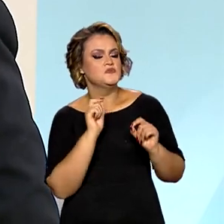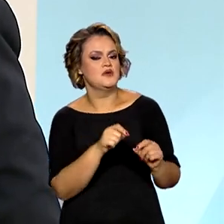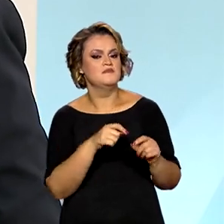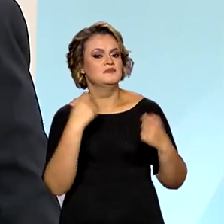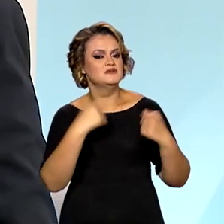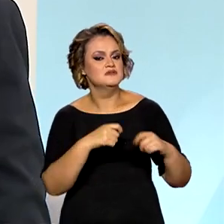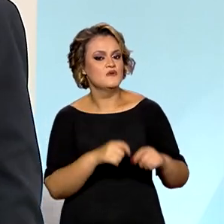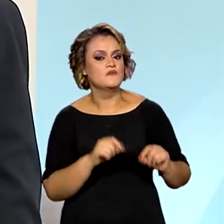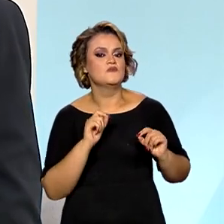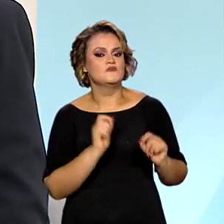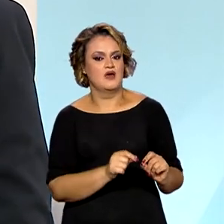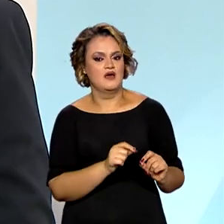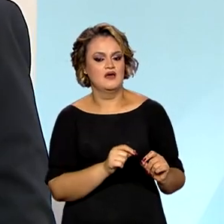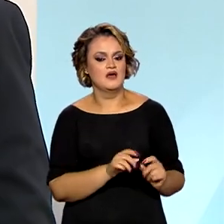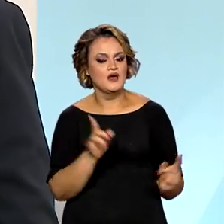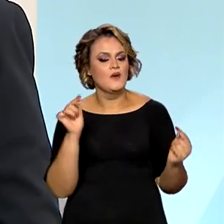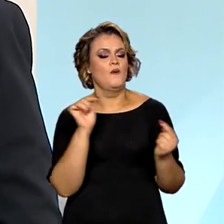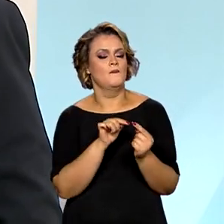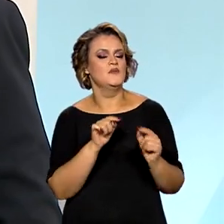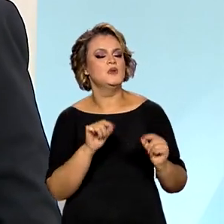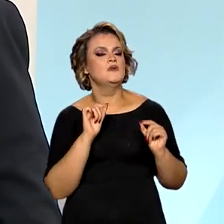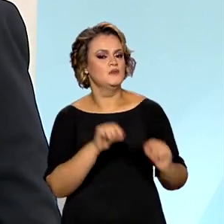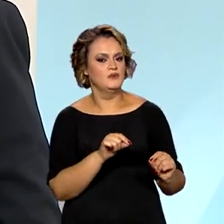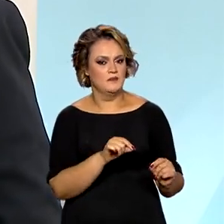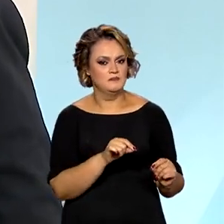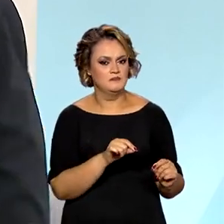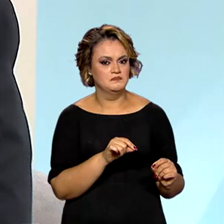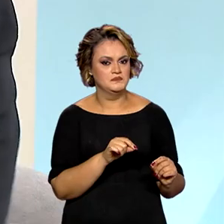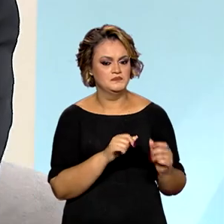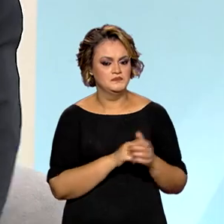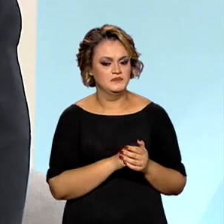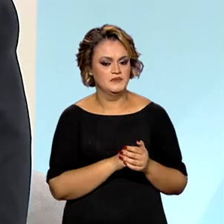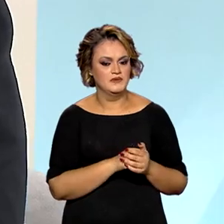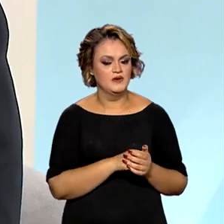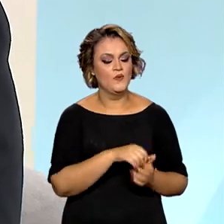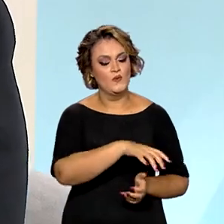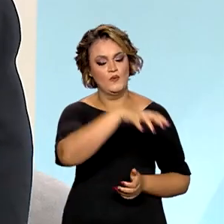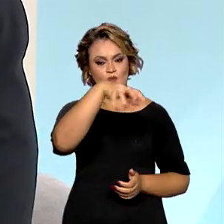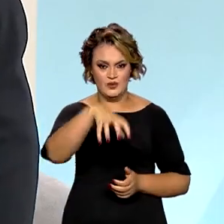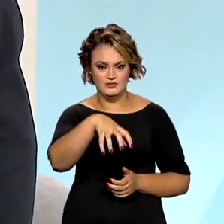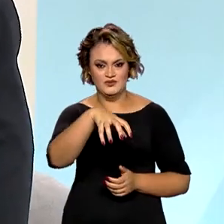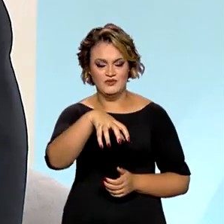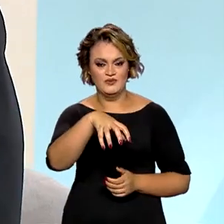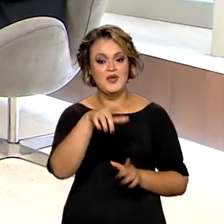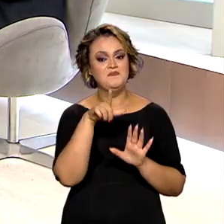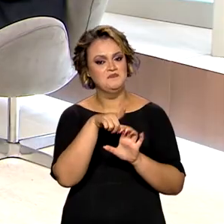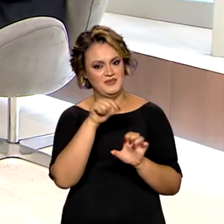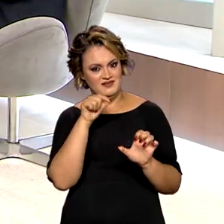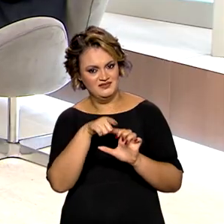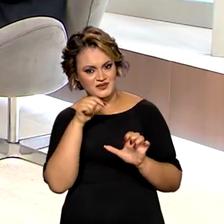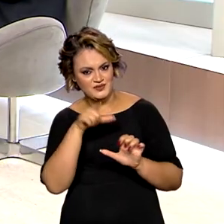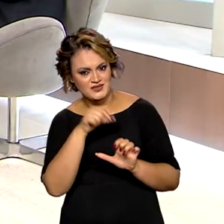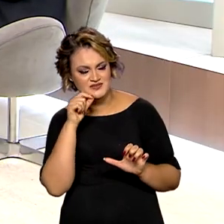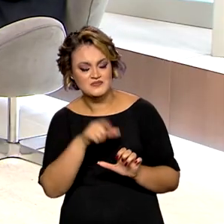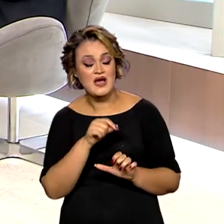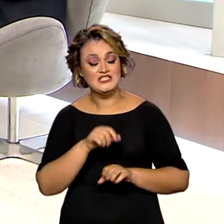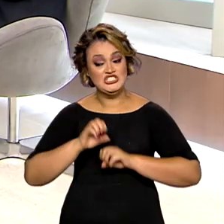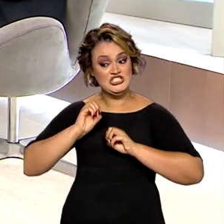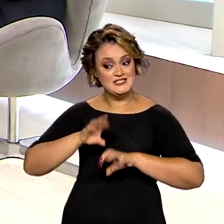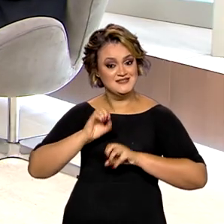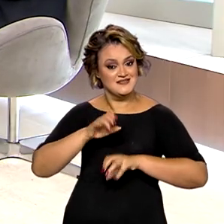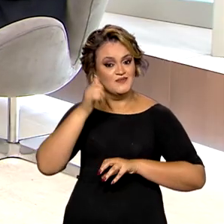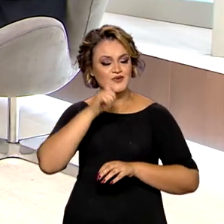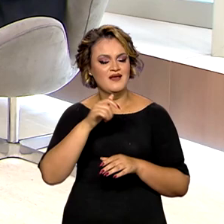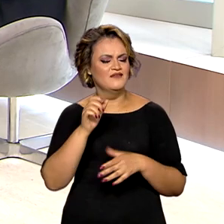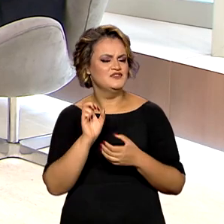necessárias e que têm mais a ver com o mercado, com as demandas de mercado. O próximo eixo é a questão do empreendedorismo. Vamos ensinar a mulher